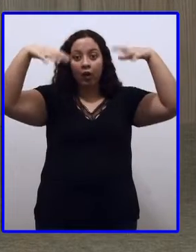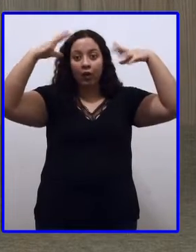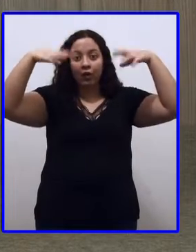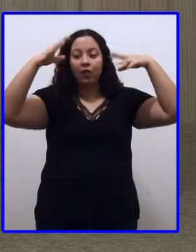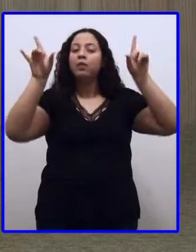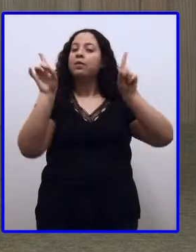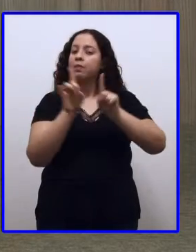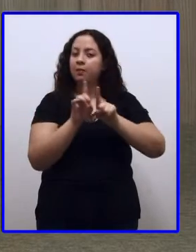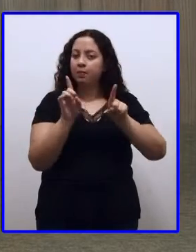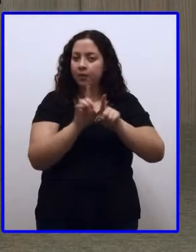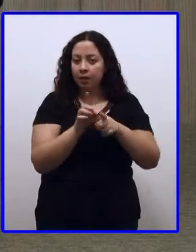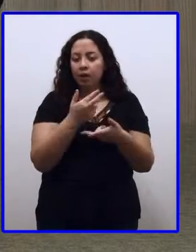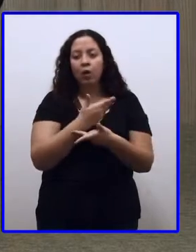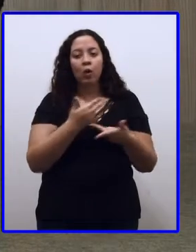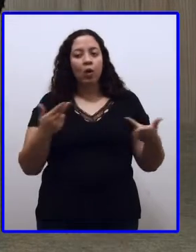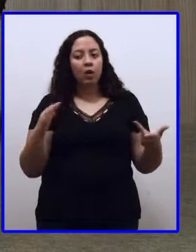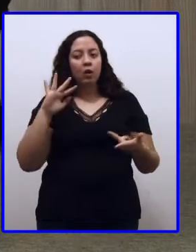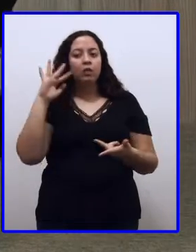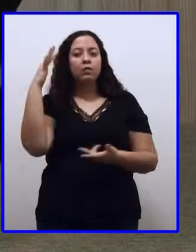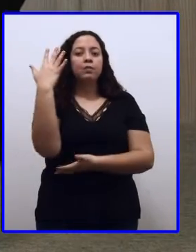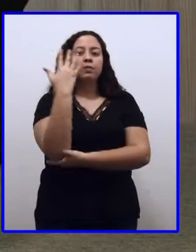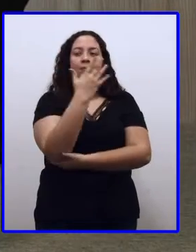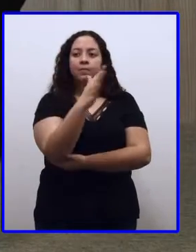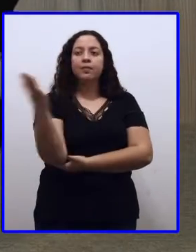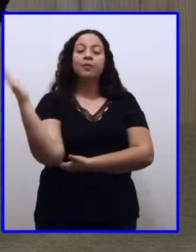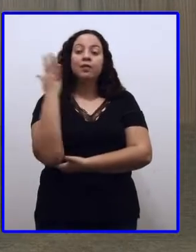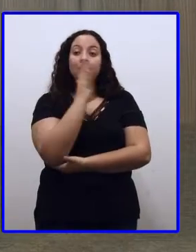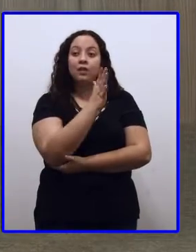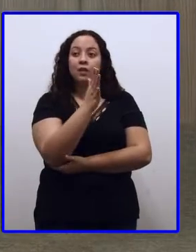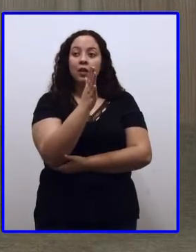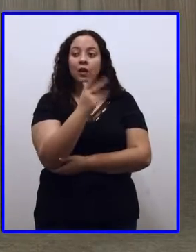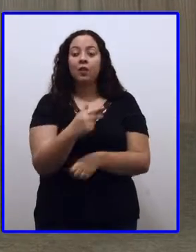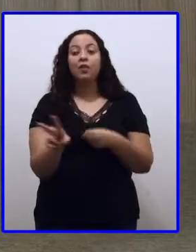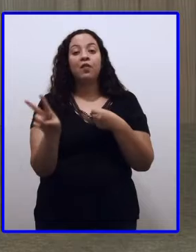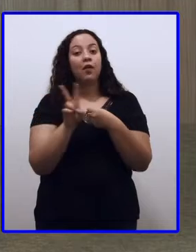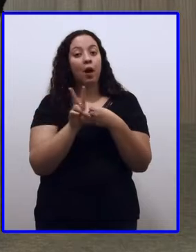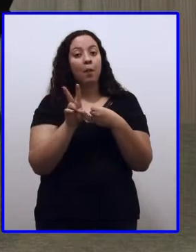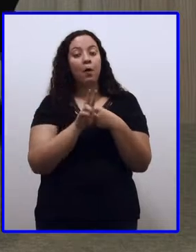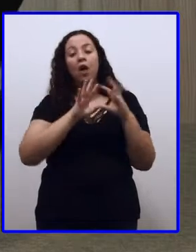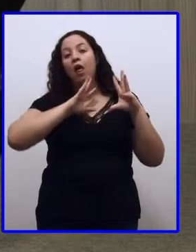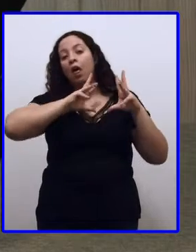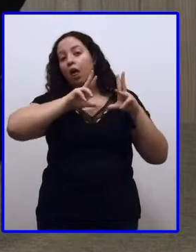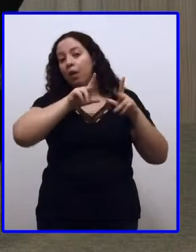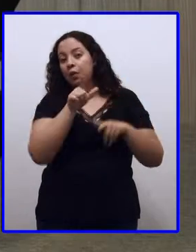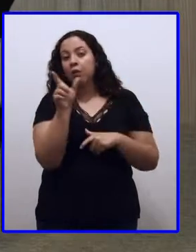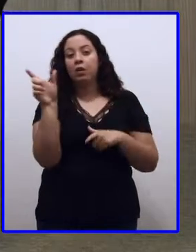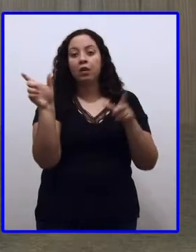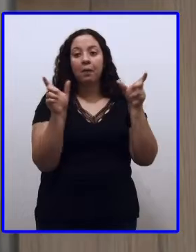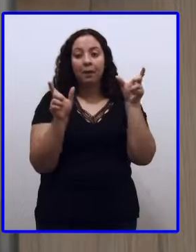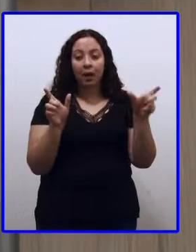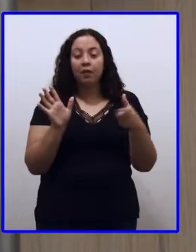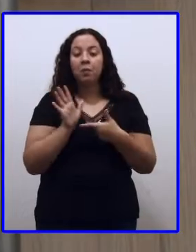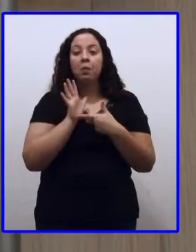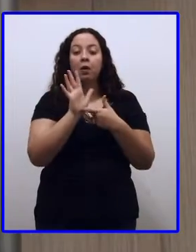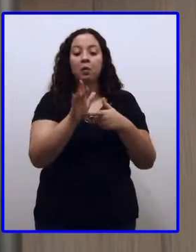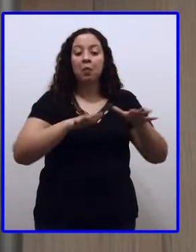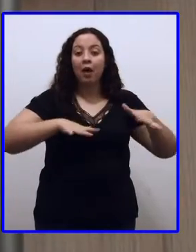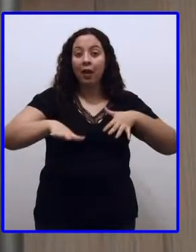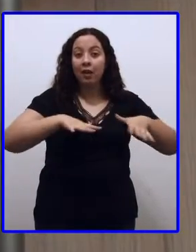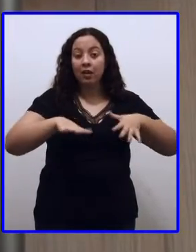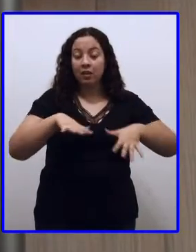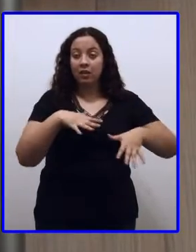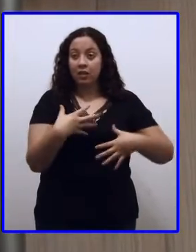natureza. Sim. Muito bem. Então, lembrando, verbo é aquela palavra que indica ação,